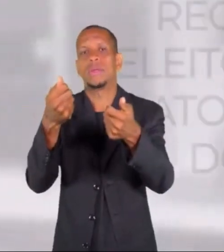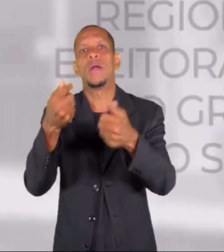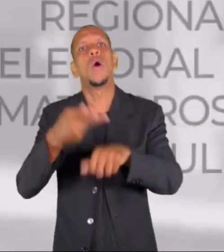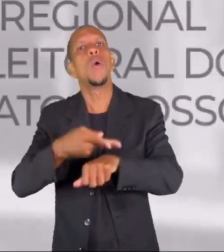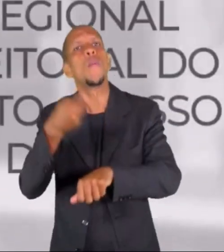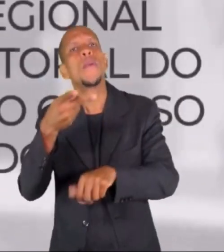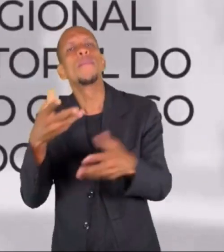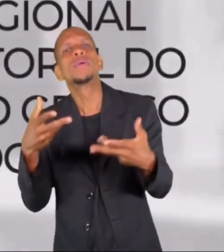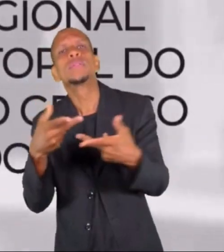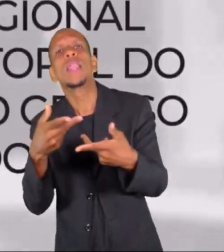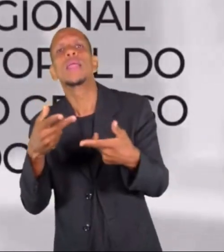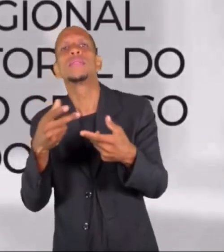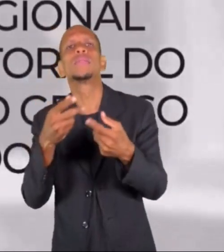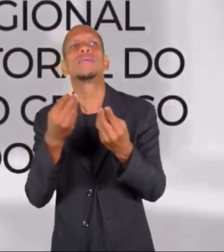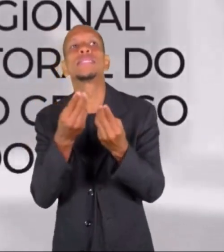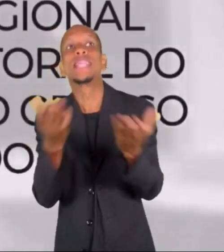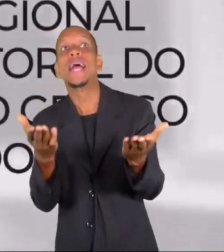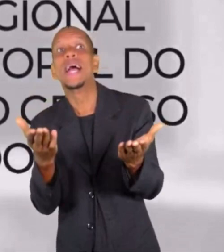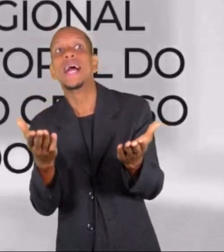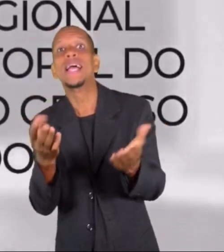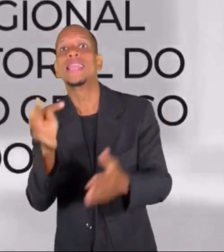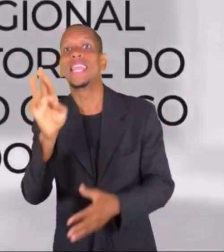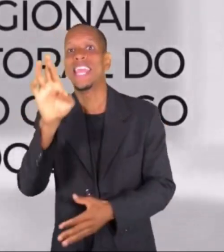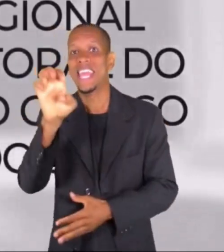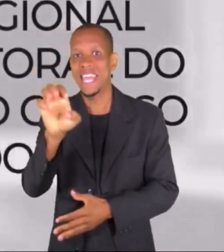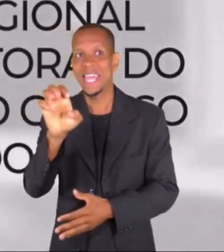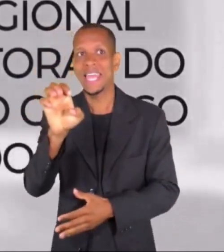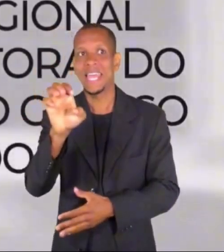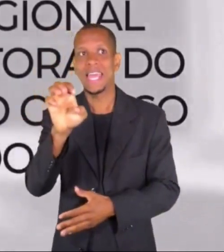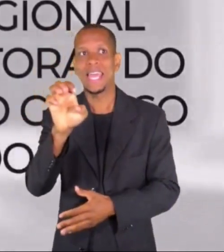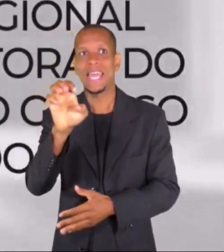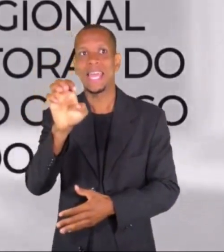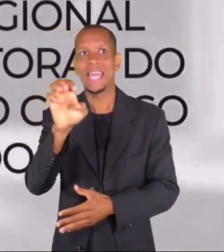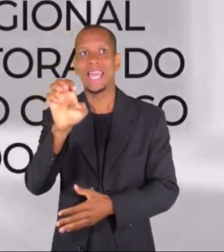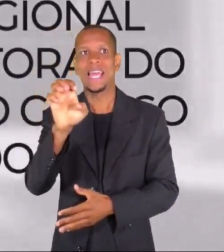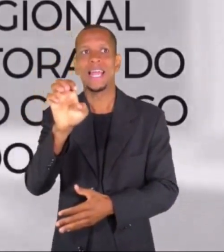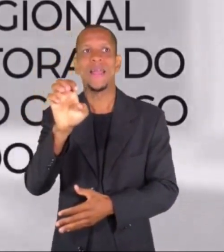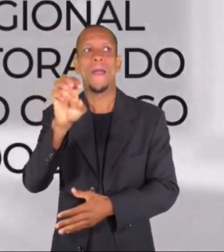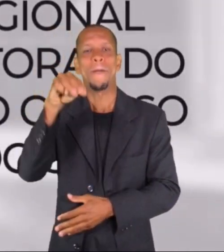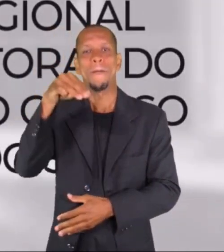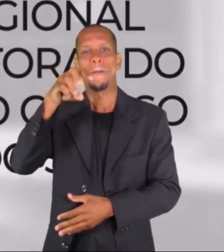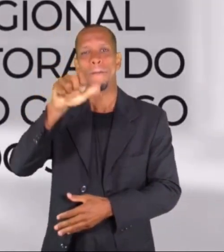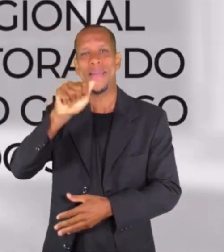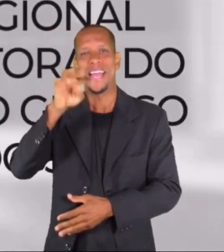Prêmio Excelência vai para o TRE do Mato Grosso do Sul.